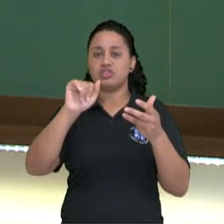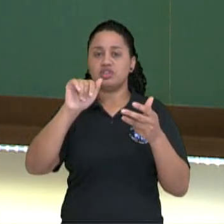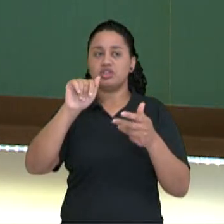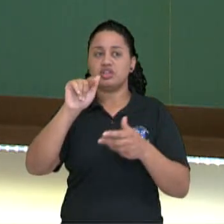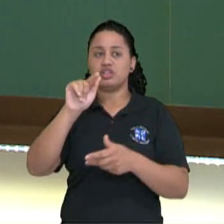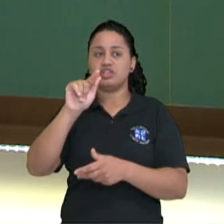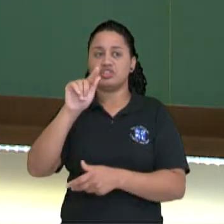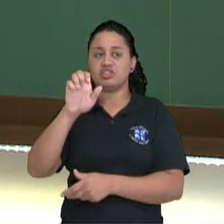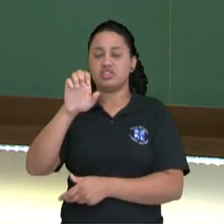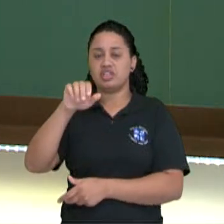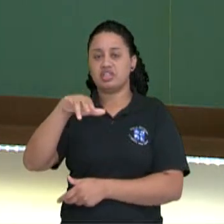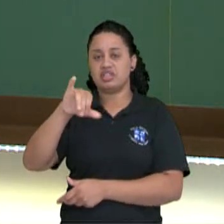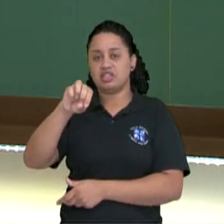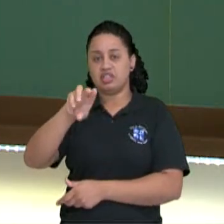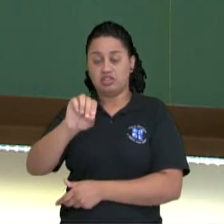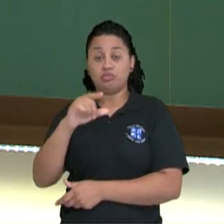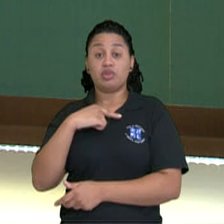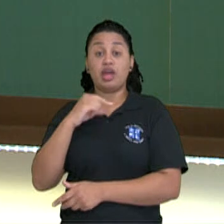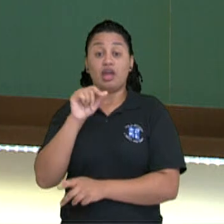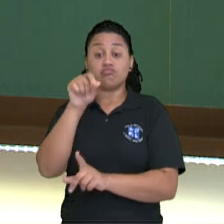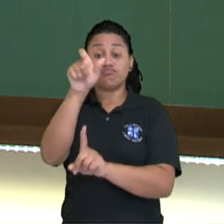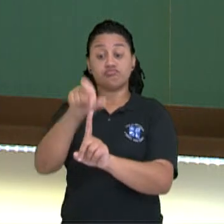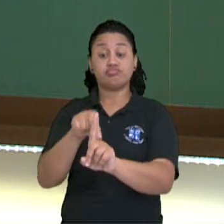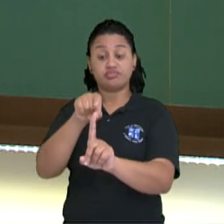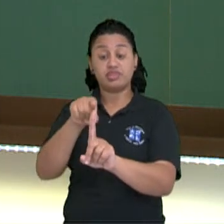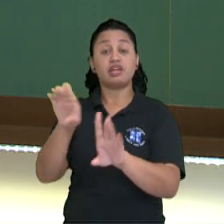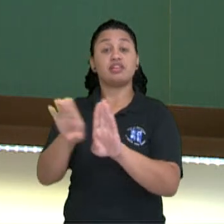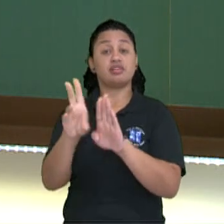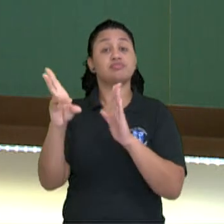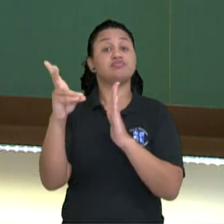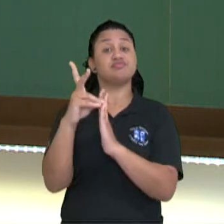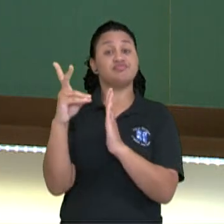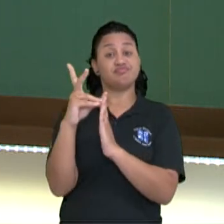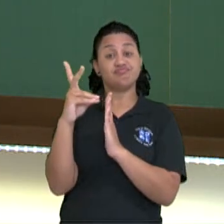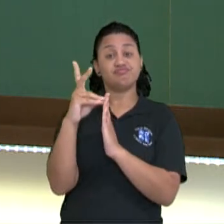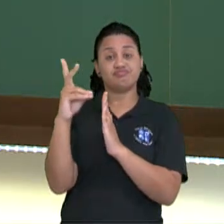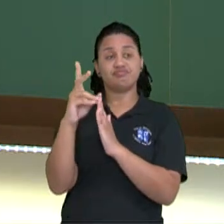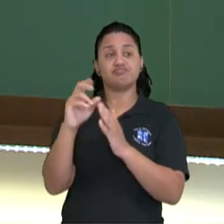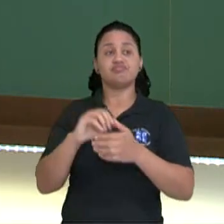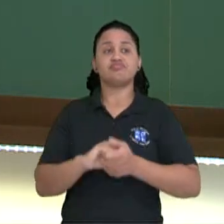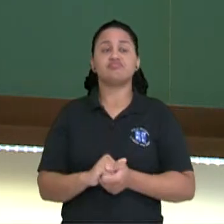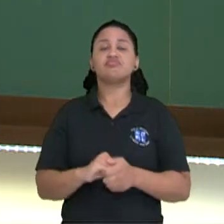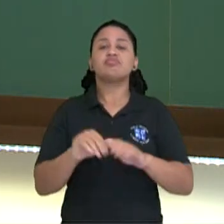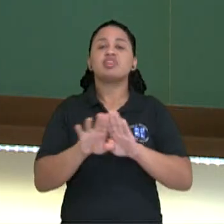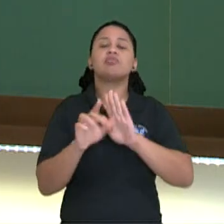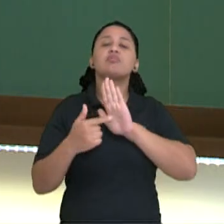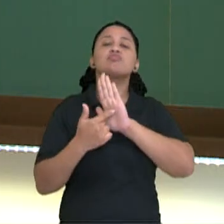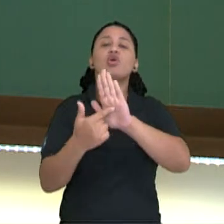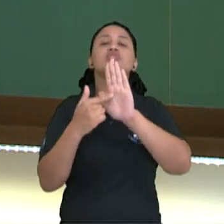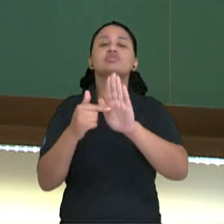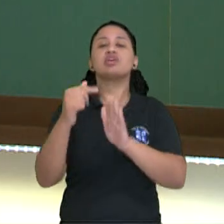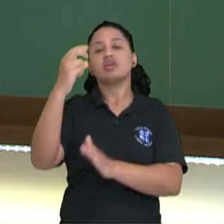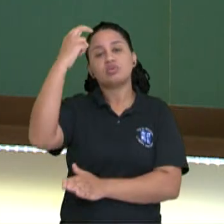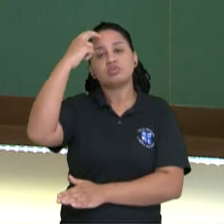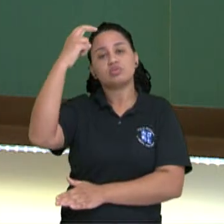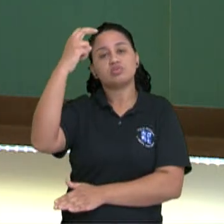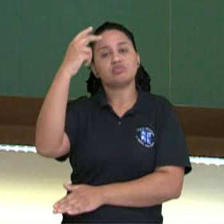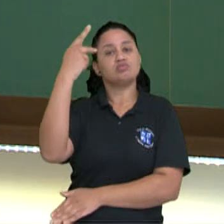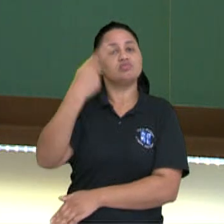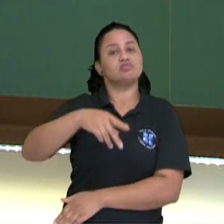indígena e outros personagens também indígenas. Cultura brasileira. Então, essa busca